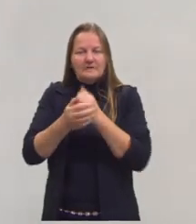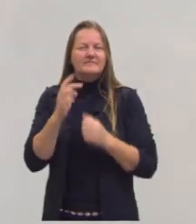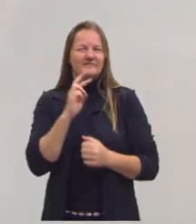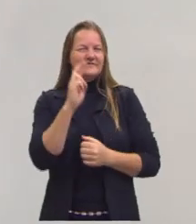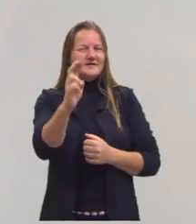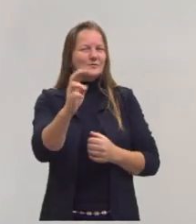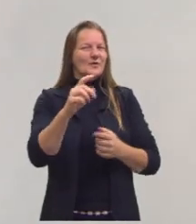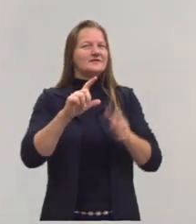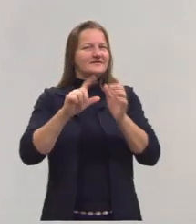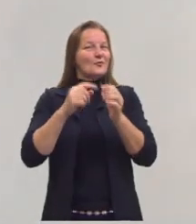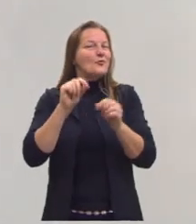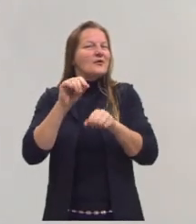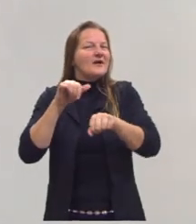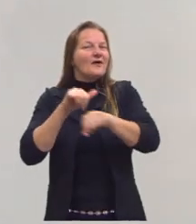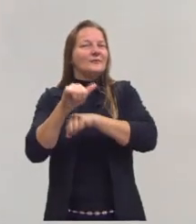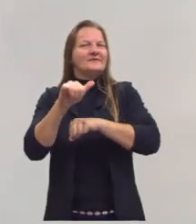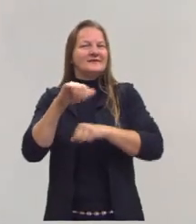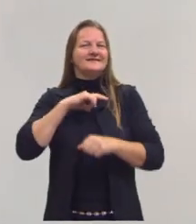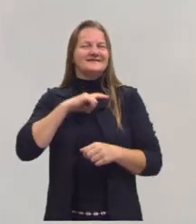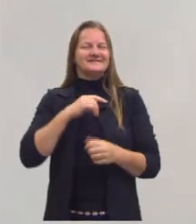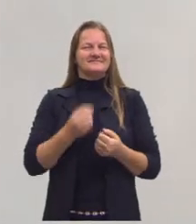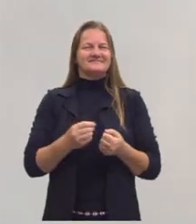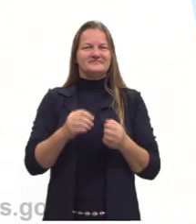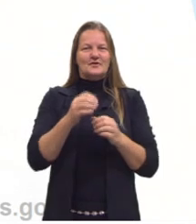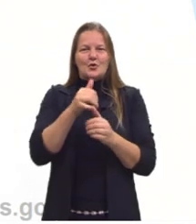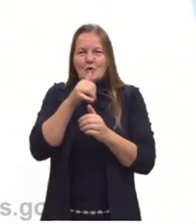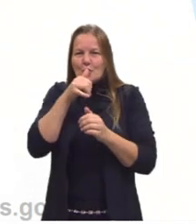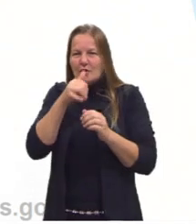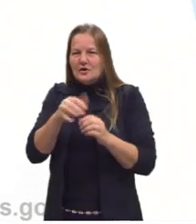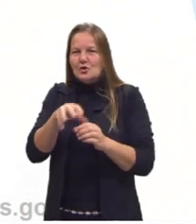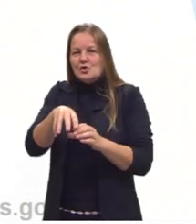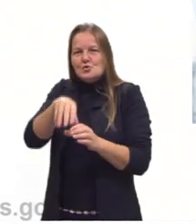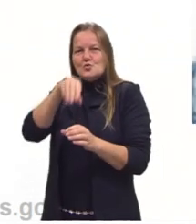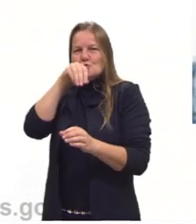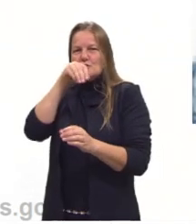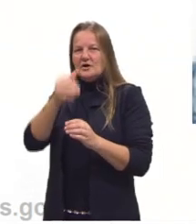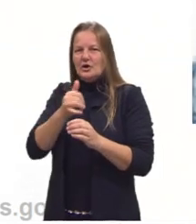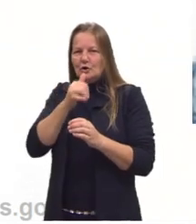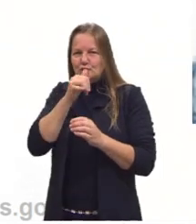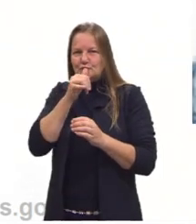acontece para ele conseguir, então, sugar o líquido do chimarrão.